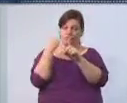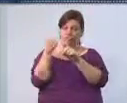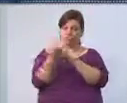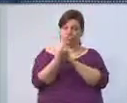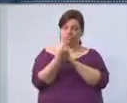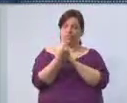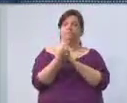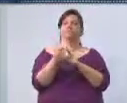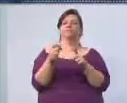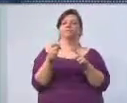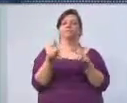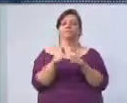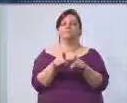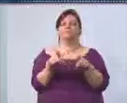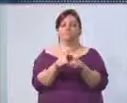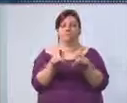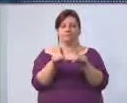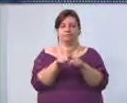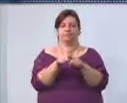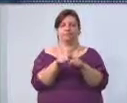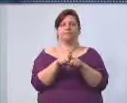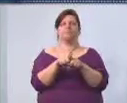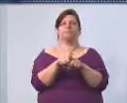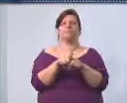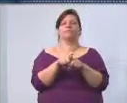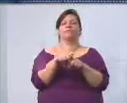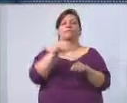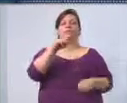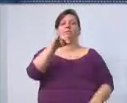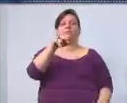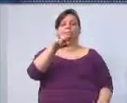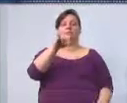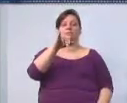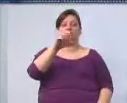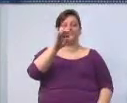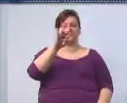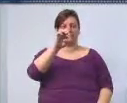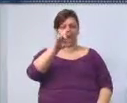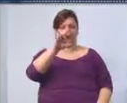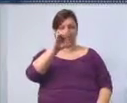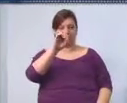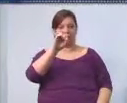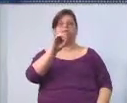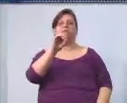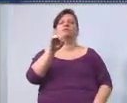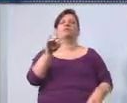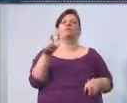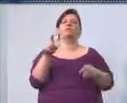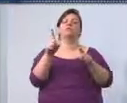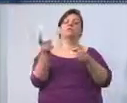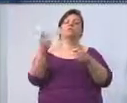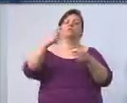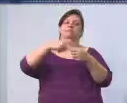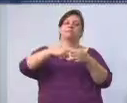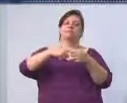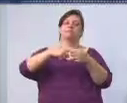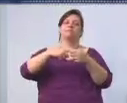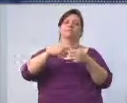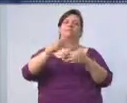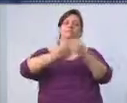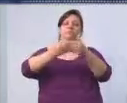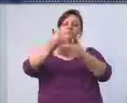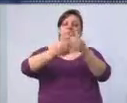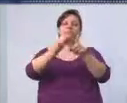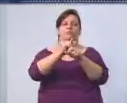naturalmente, as determinações do Ministério de Desenvolvimento Social, vinculada à Secretaria Estadual de Desenvolvimento Social